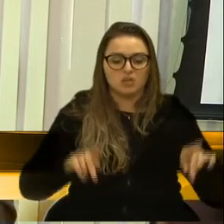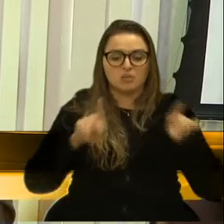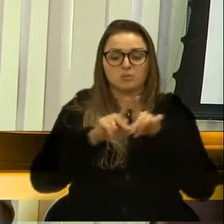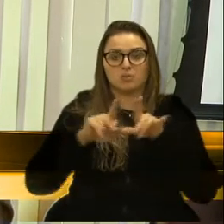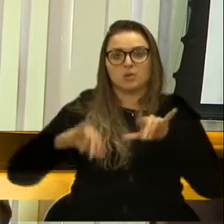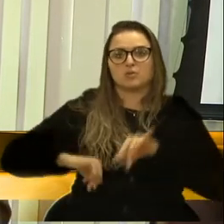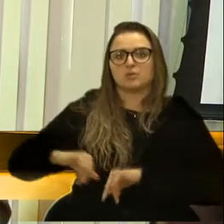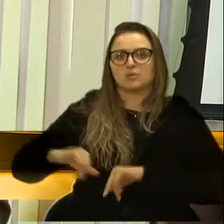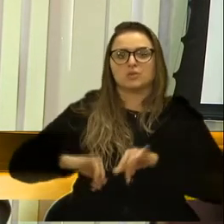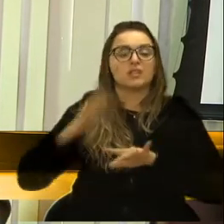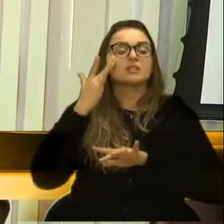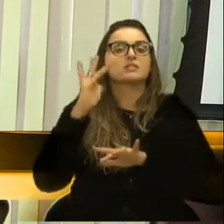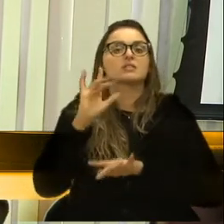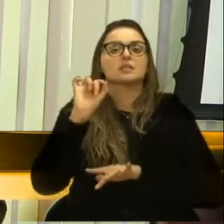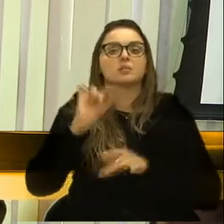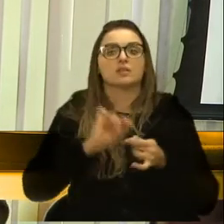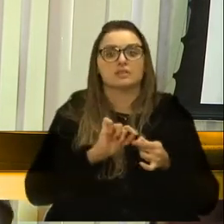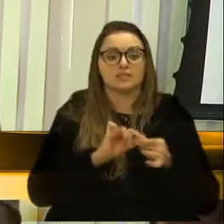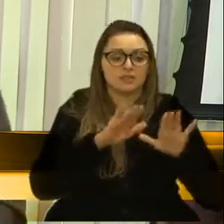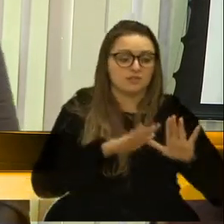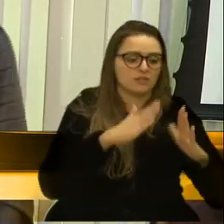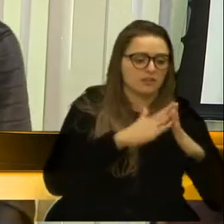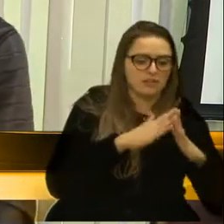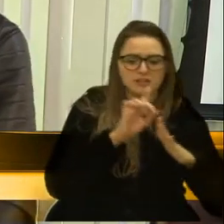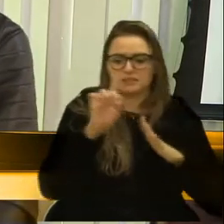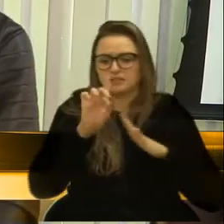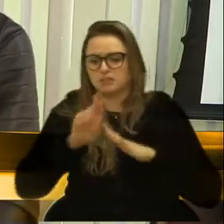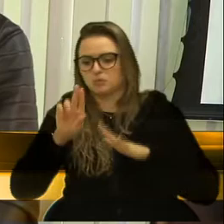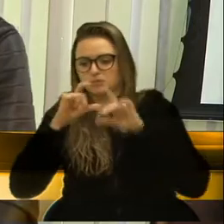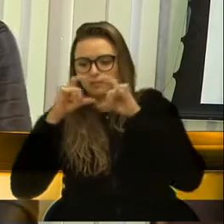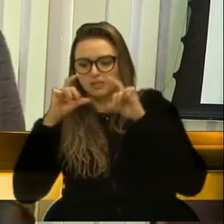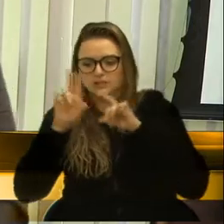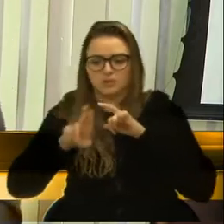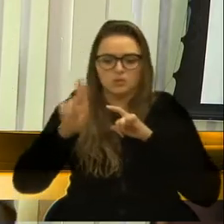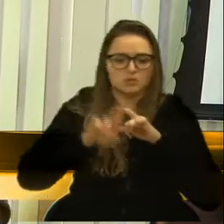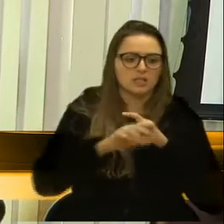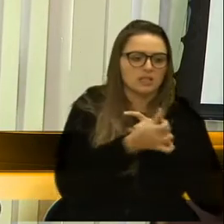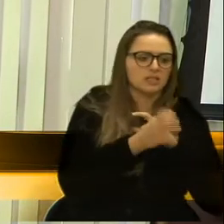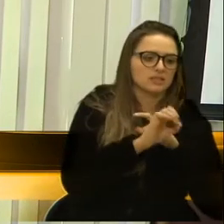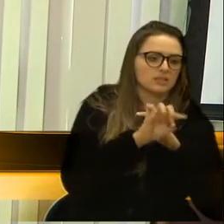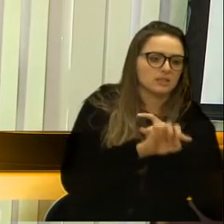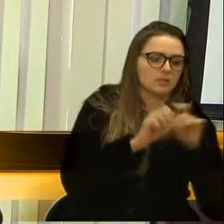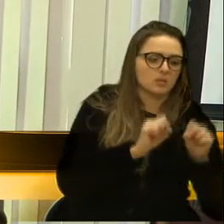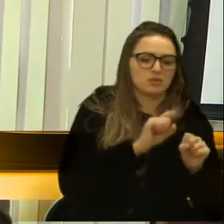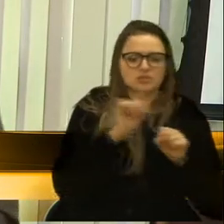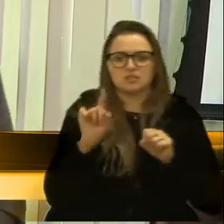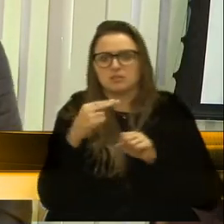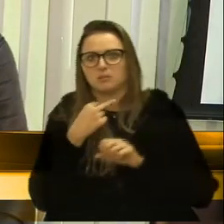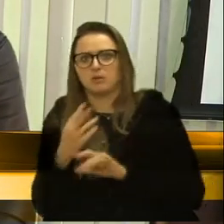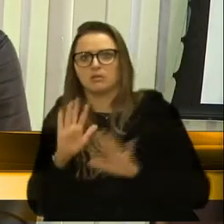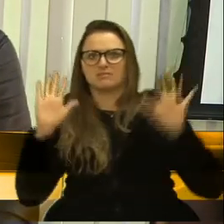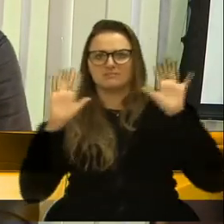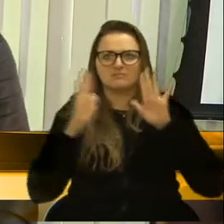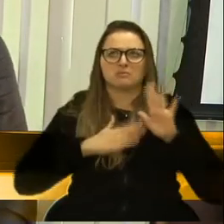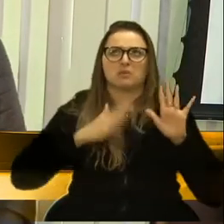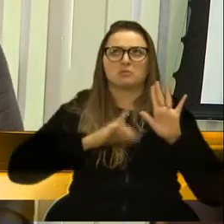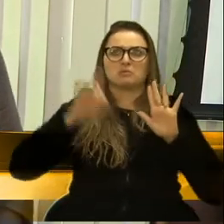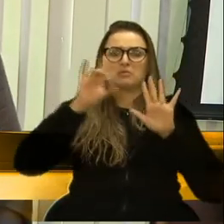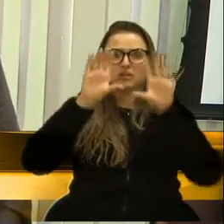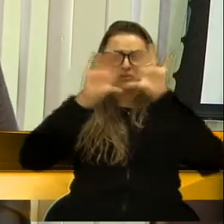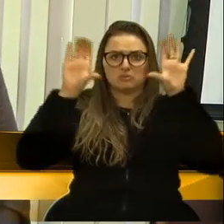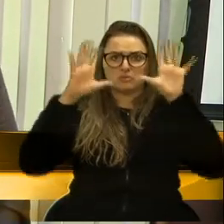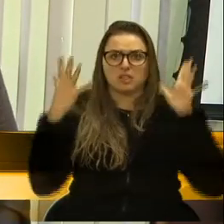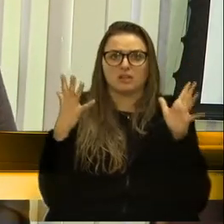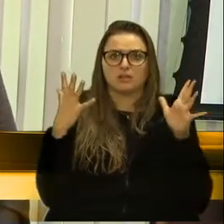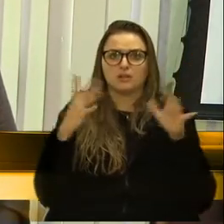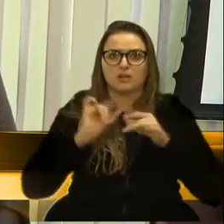sabe o que fazer. Fica em casa, não fica em casa, usa máscara, não usa máscara, você senta, não pode sair para cá. Meu Deus do céu. Alguém tome alguma